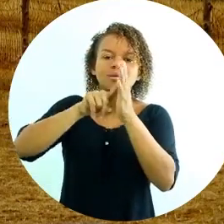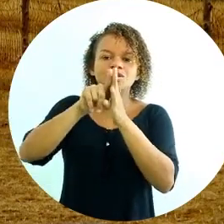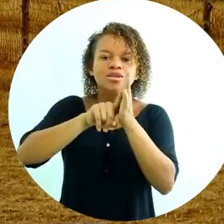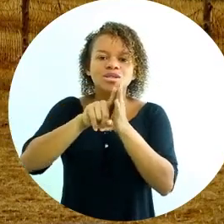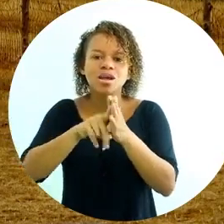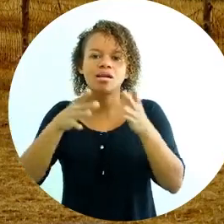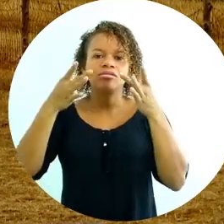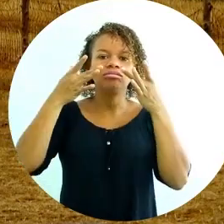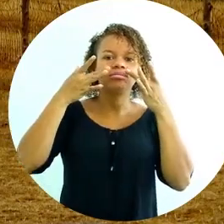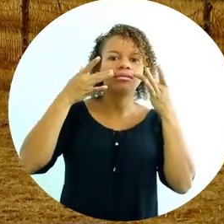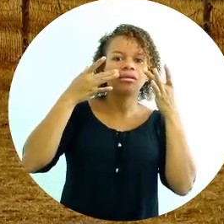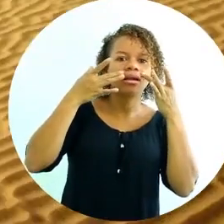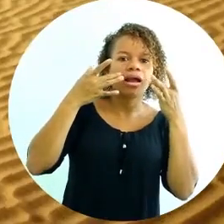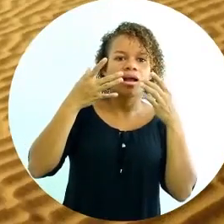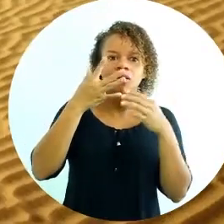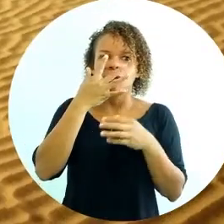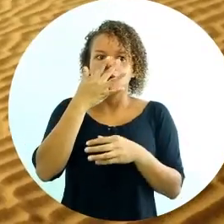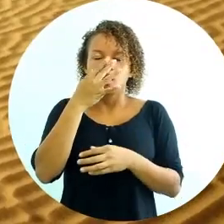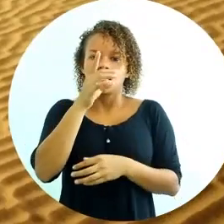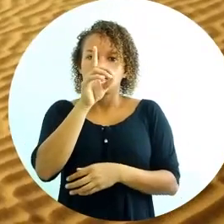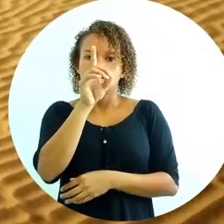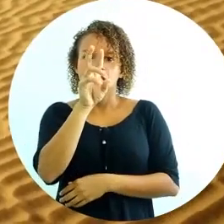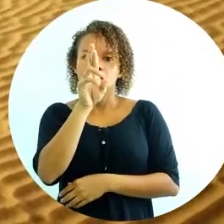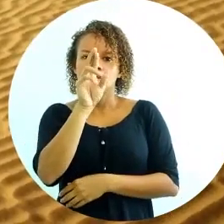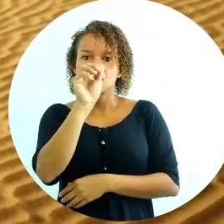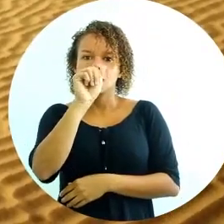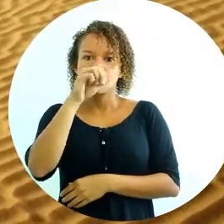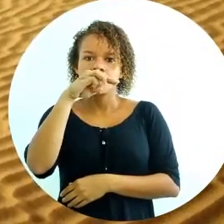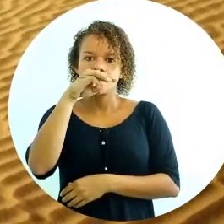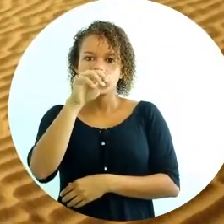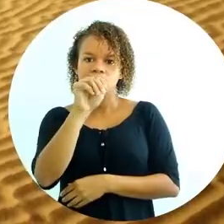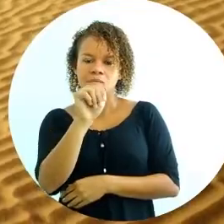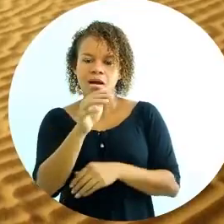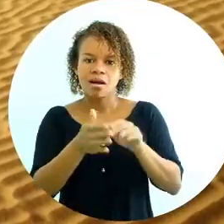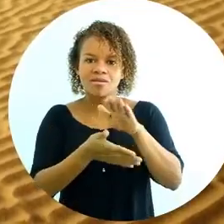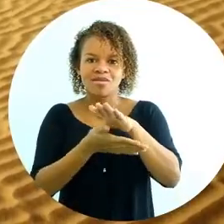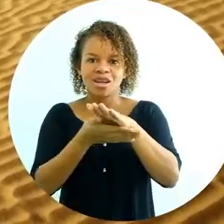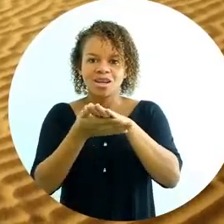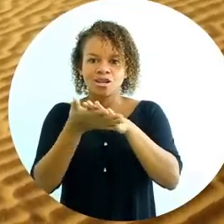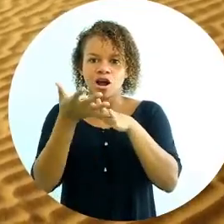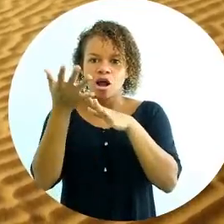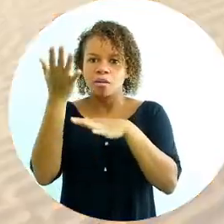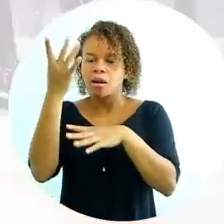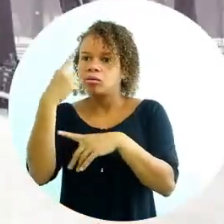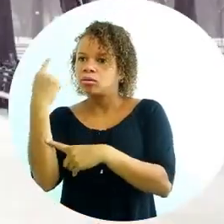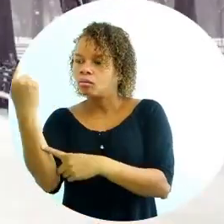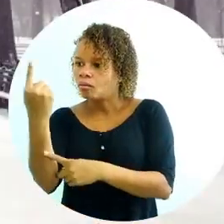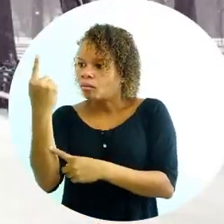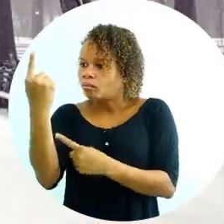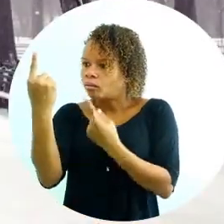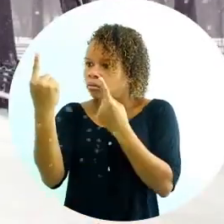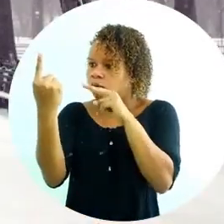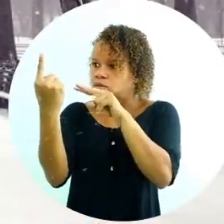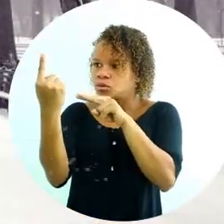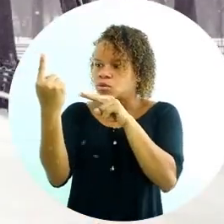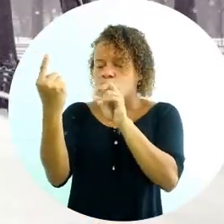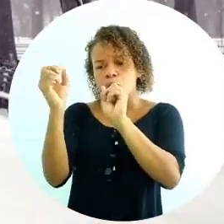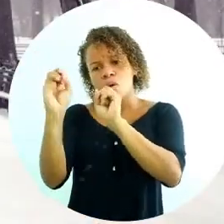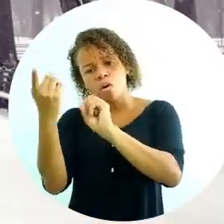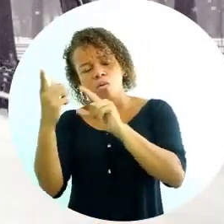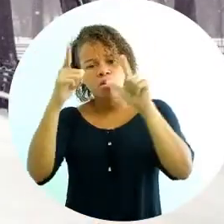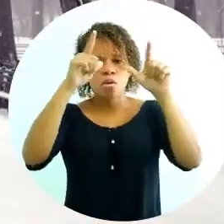viajar para um deserto, ou para um lugar gelado,